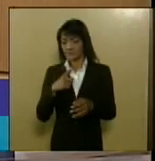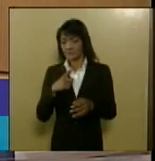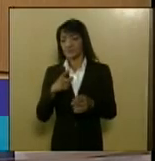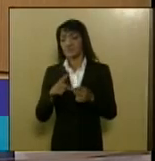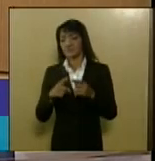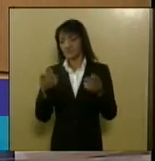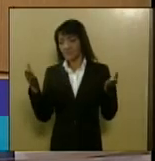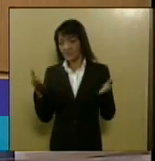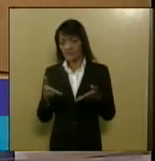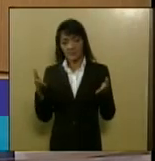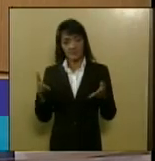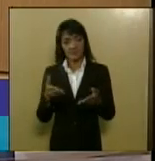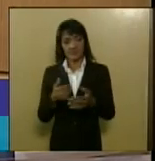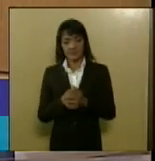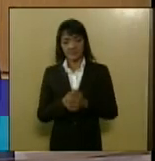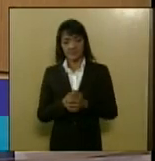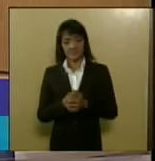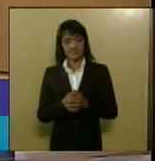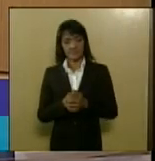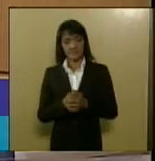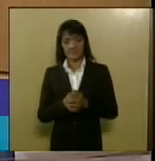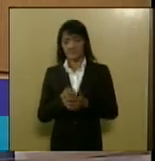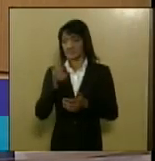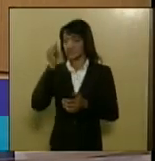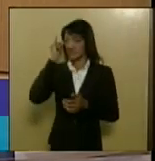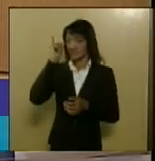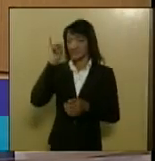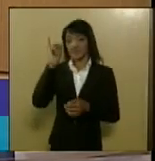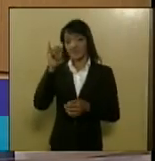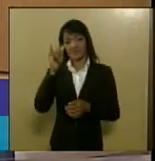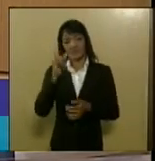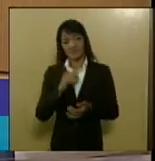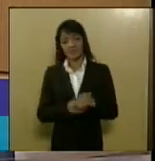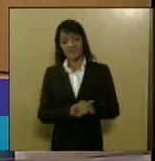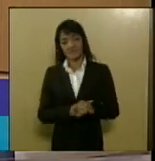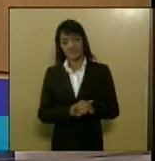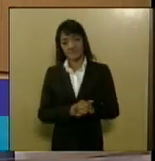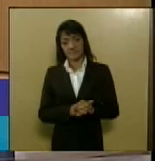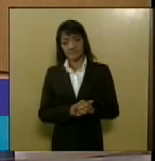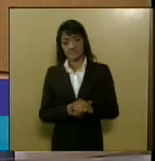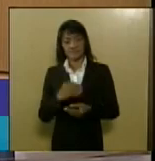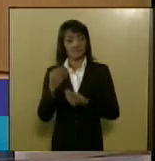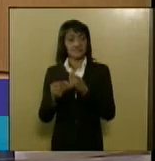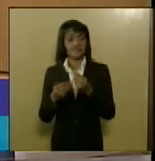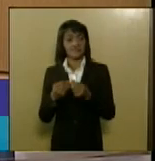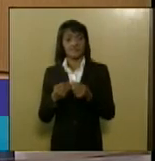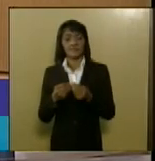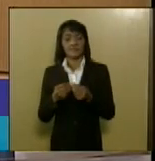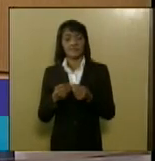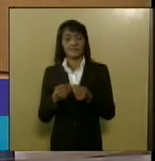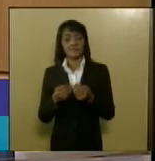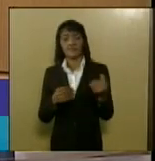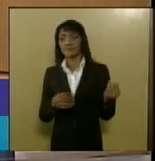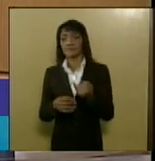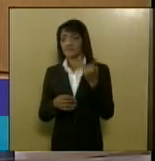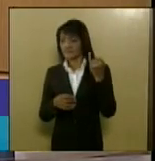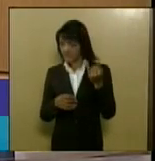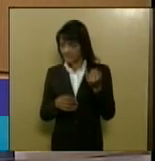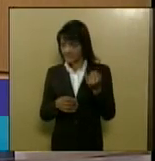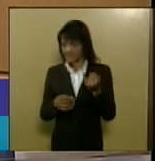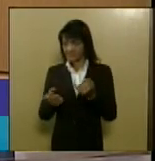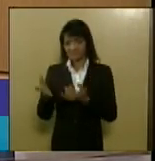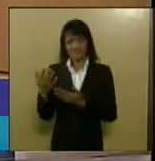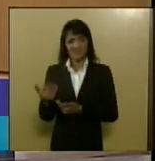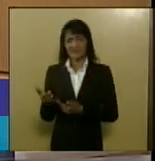e além de evitar que haja a iniciação do tabagismo nos jovens é importante proteger os não